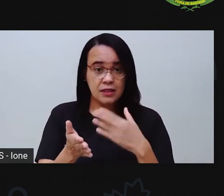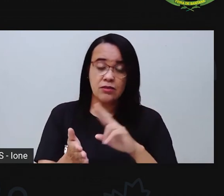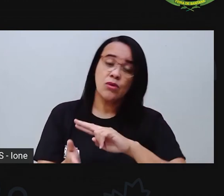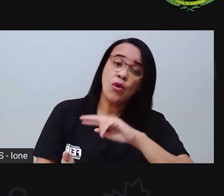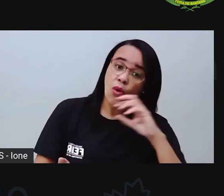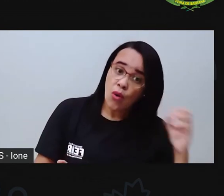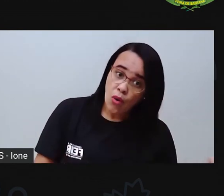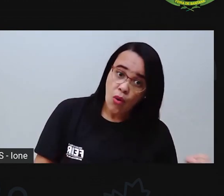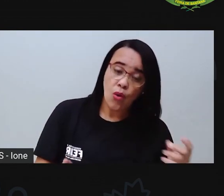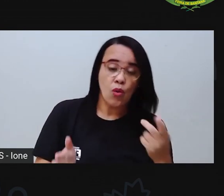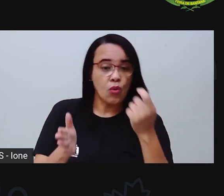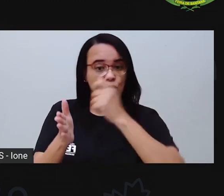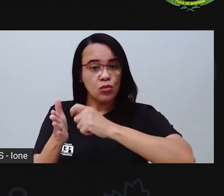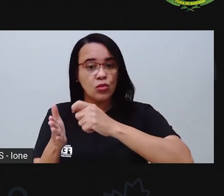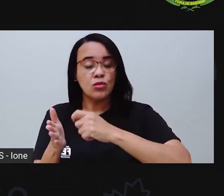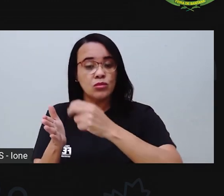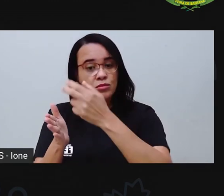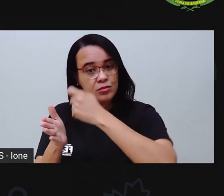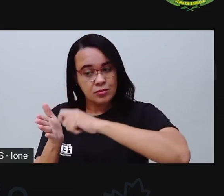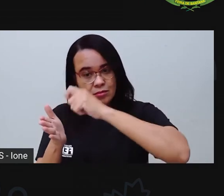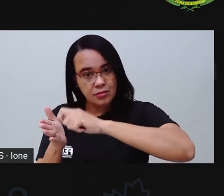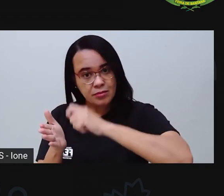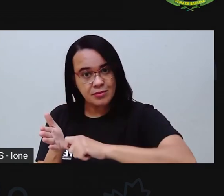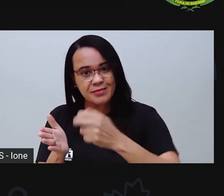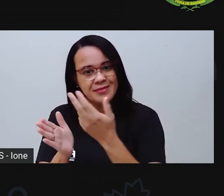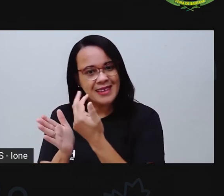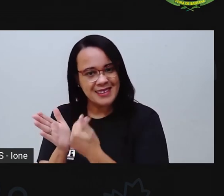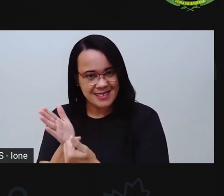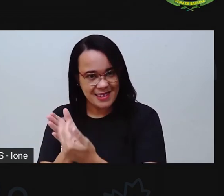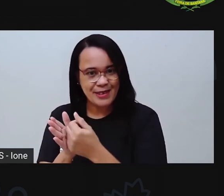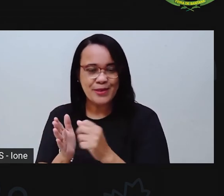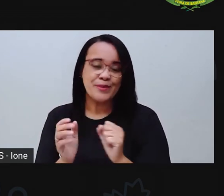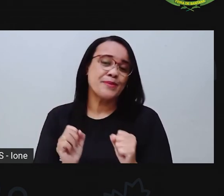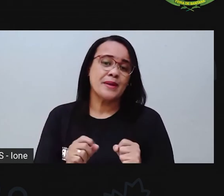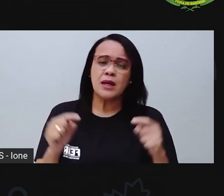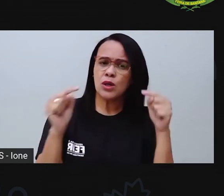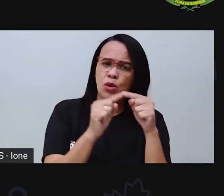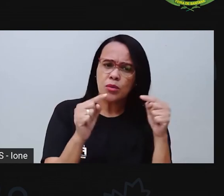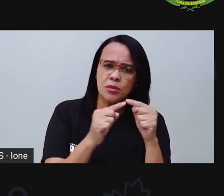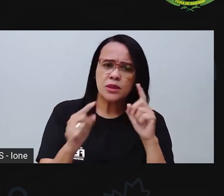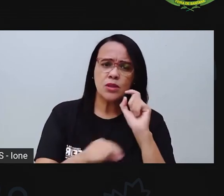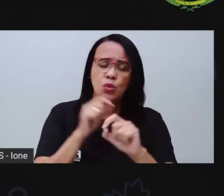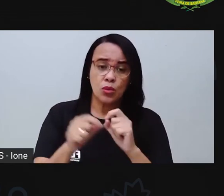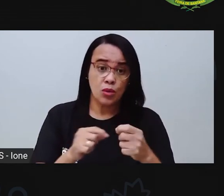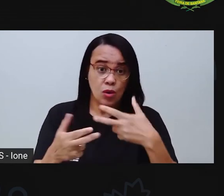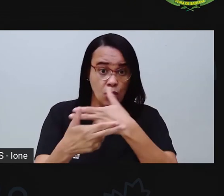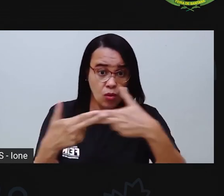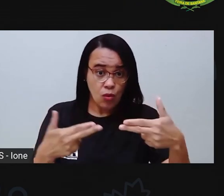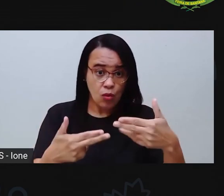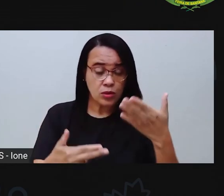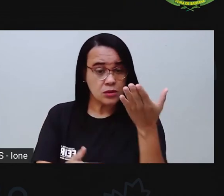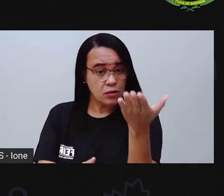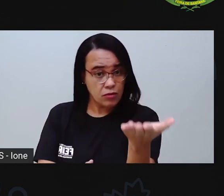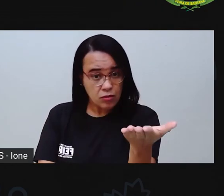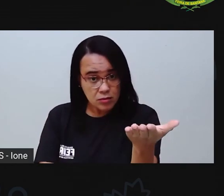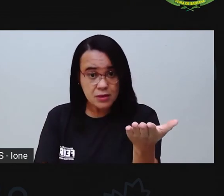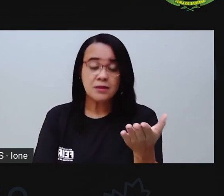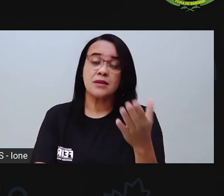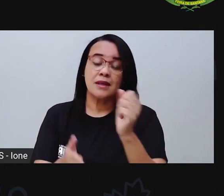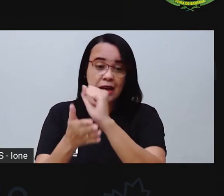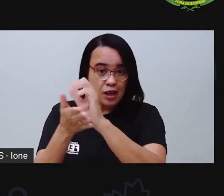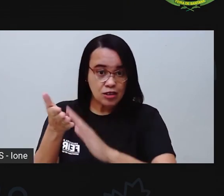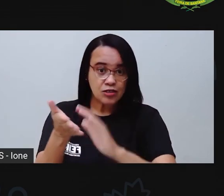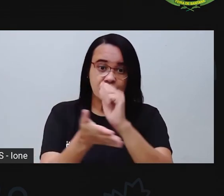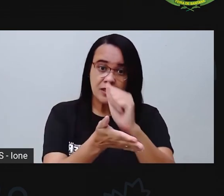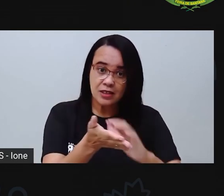façam, né, esse cartão, né, com a atividade que você precisa fazer durante o dia. Então, esse aqui, ó, ir